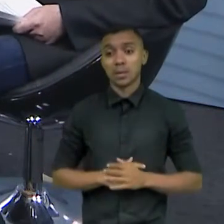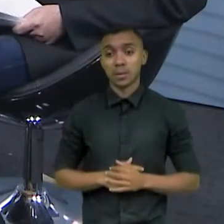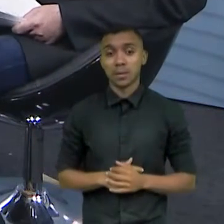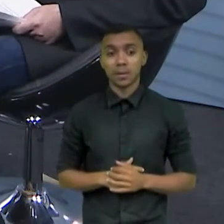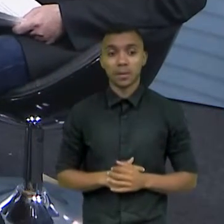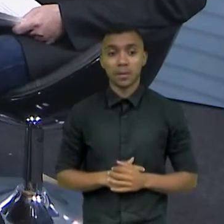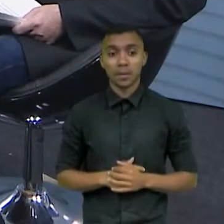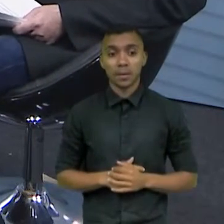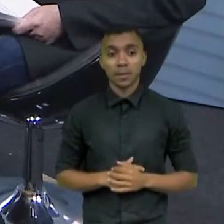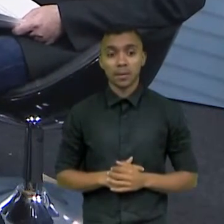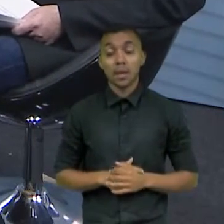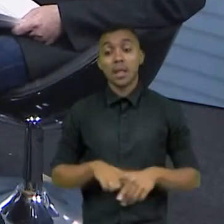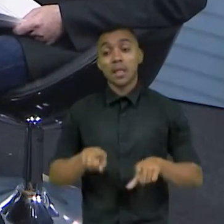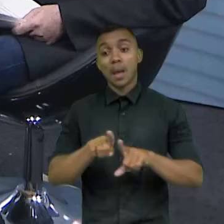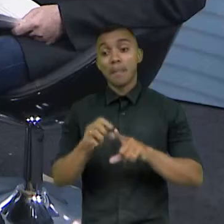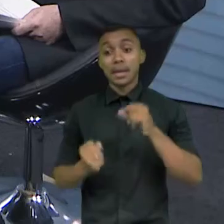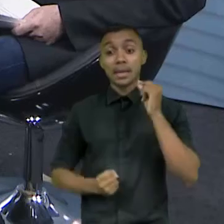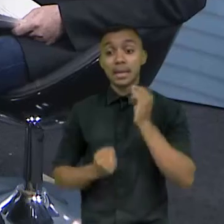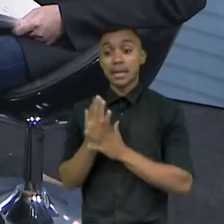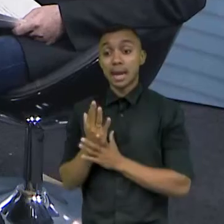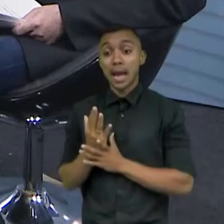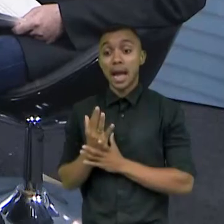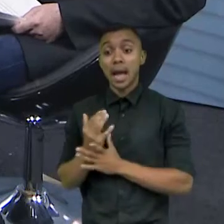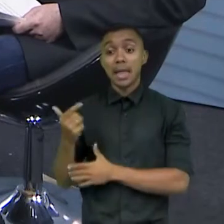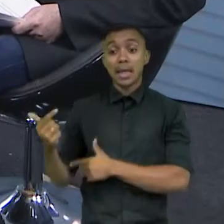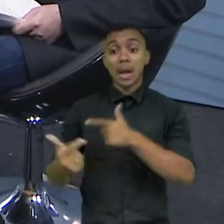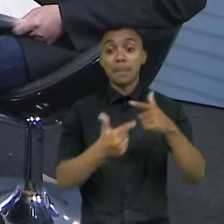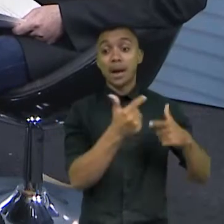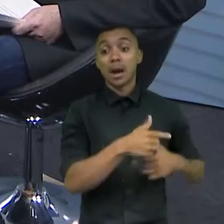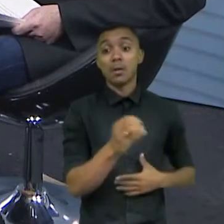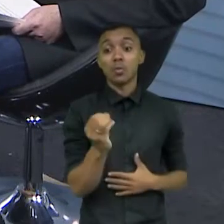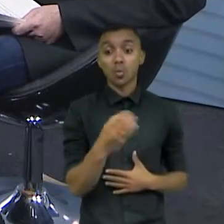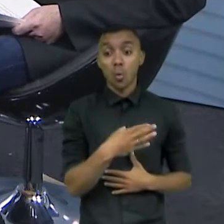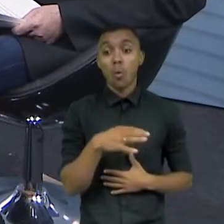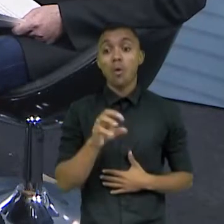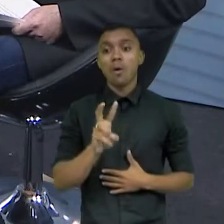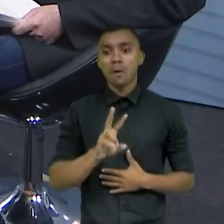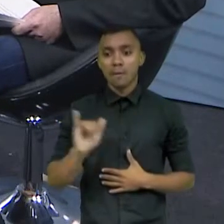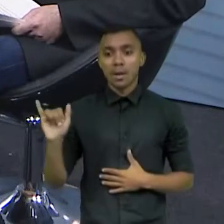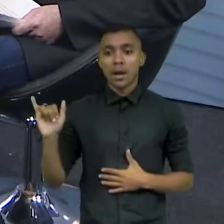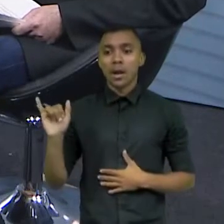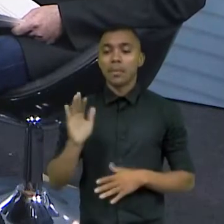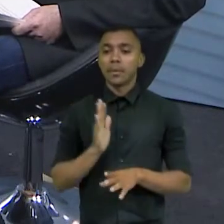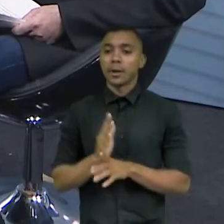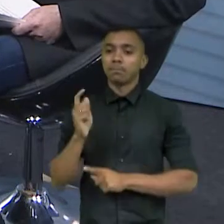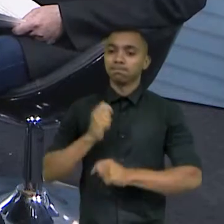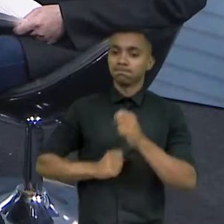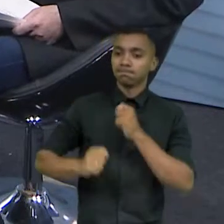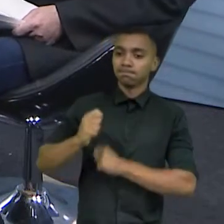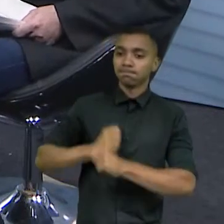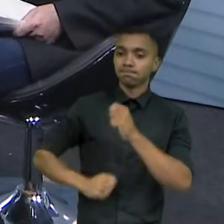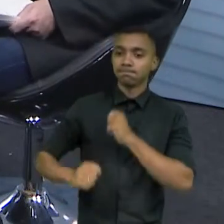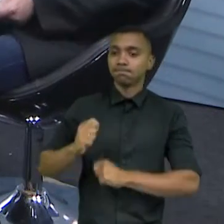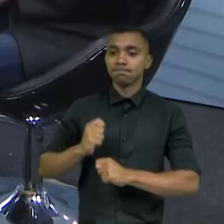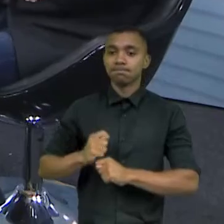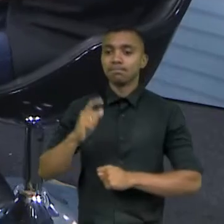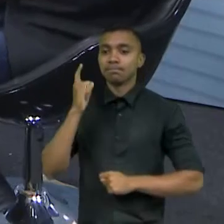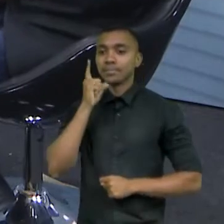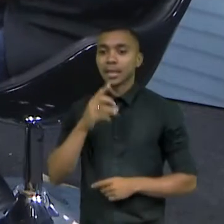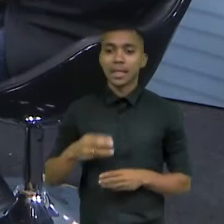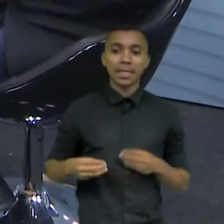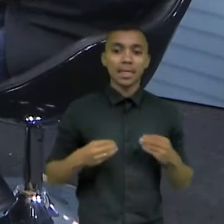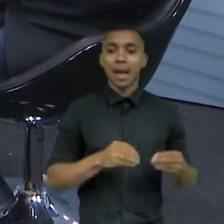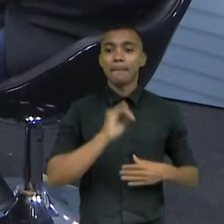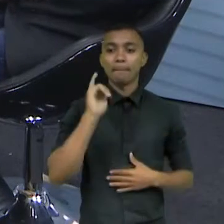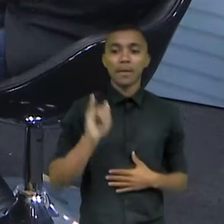Além disso, ele vai gerar novos empregos. Pronto, ele vai ser incorporado à economia criativa, produtiva, e ele vai gerar oportunidade